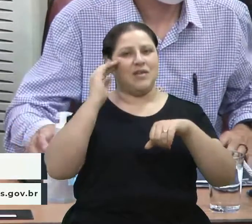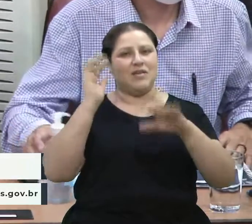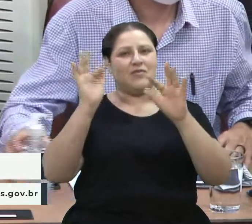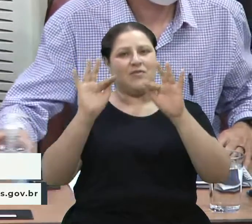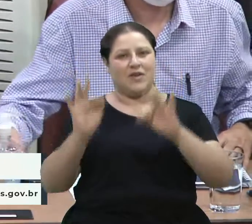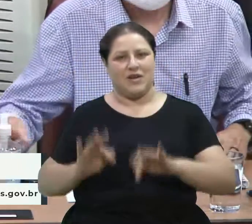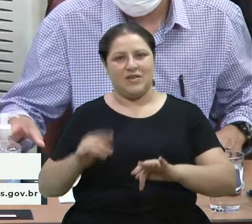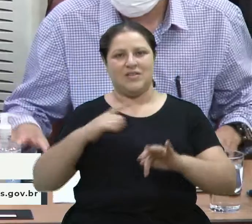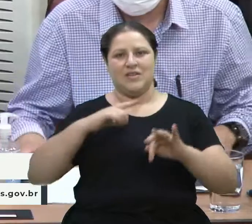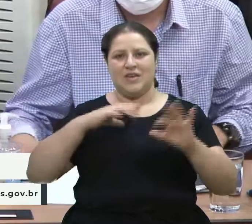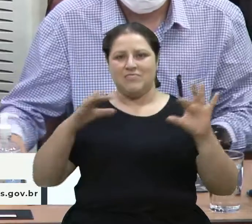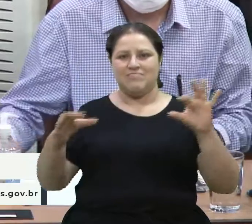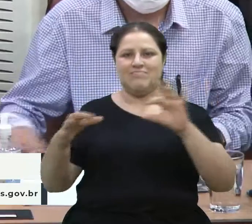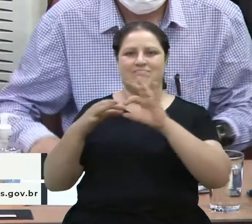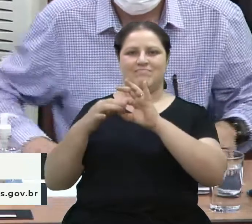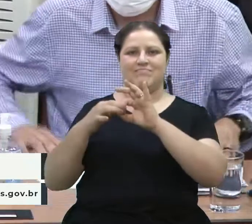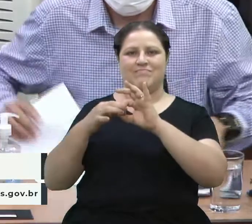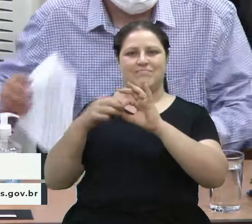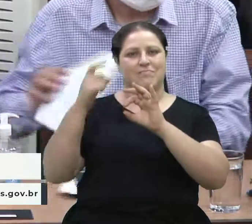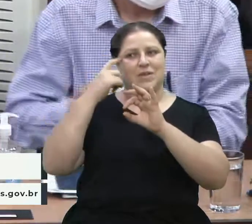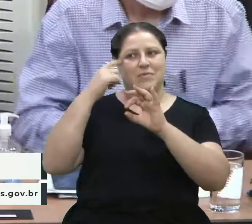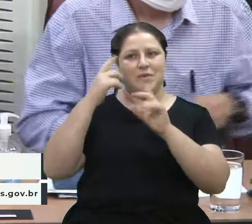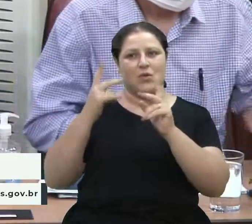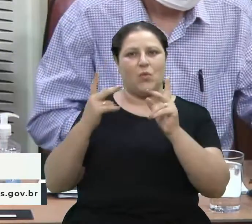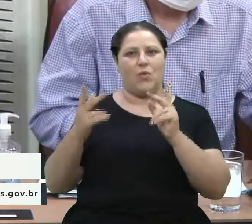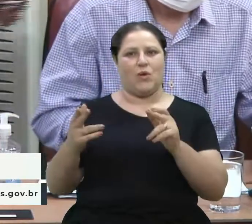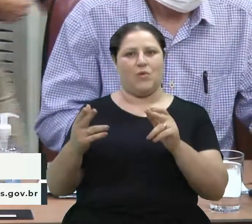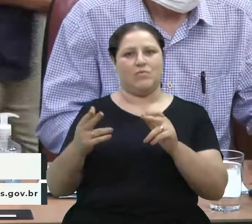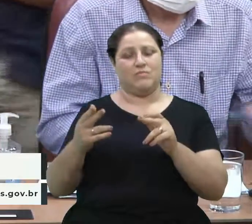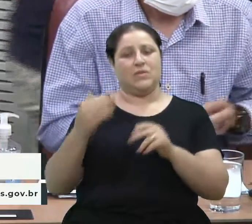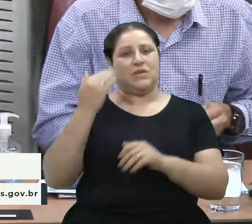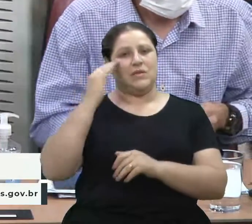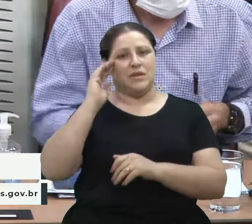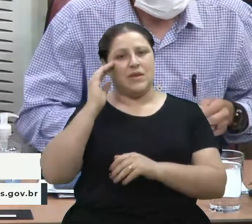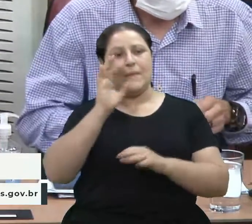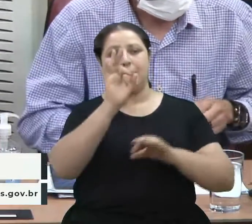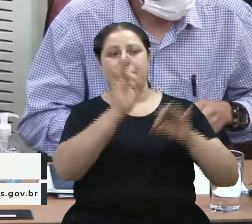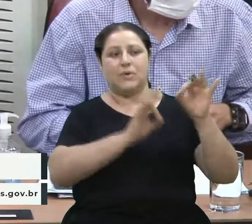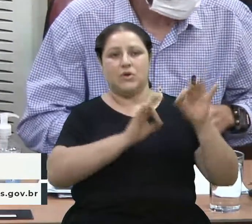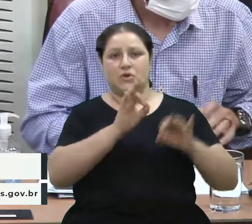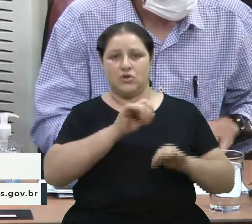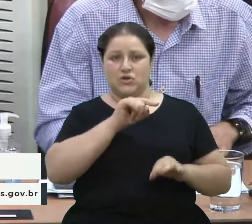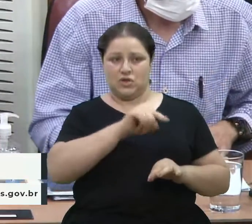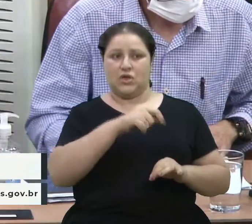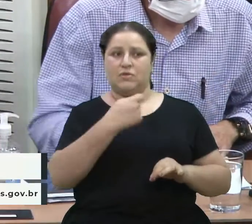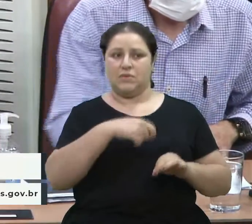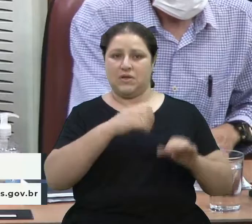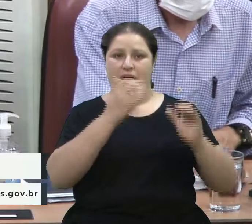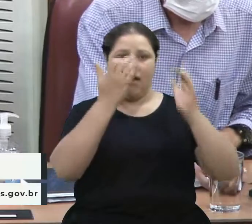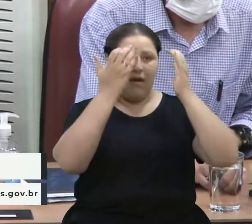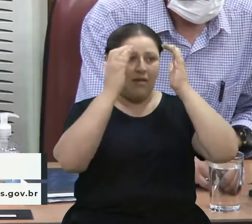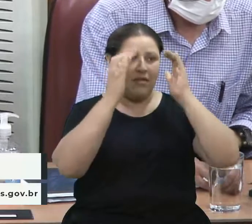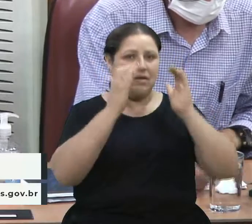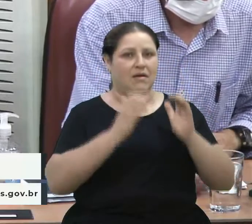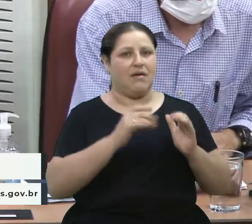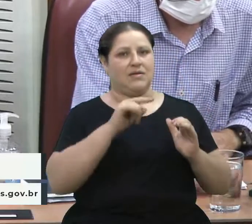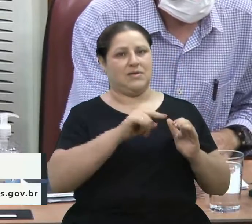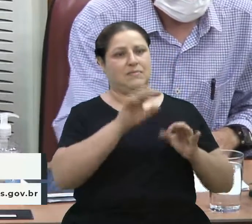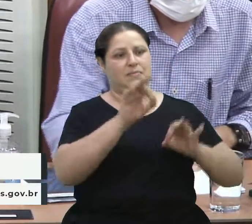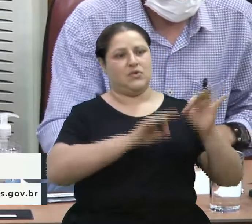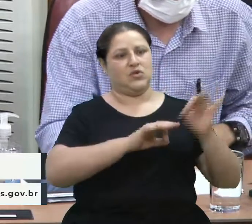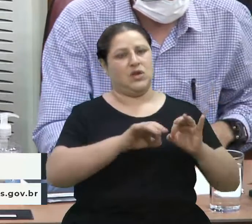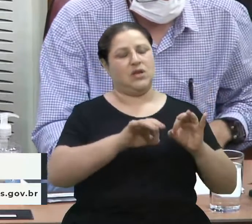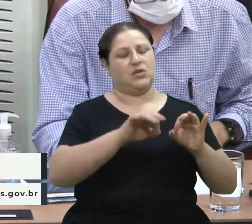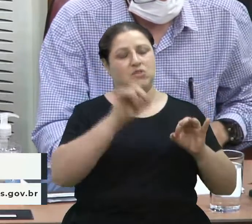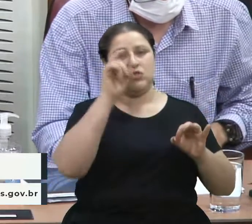Nós também temos que entender que esse projeto, ele é analisado, e é um projeto difícil porque há outras